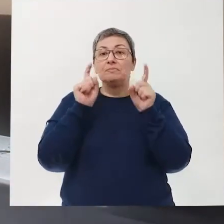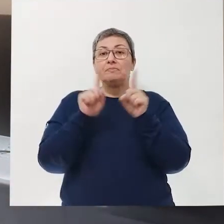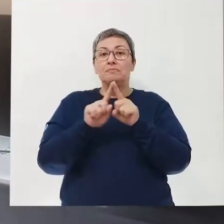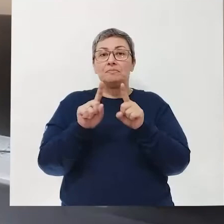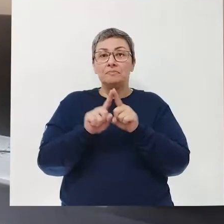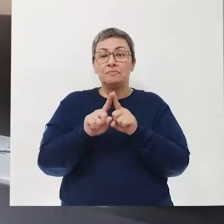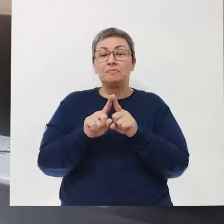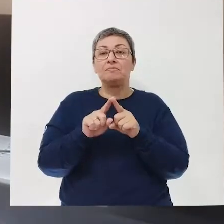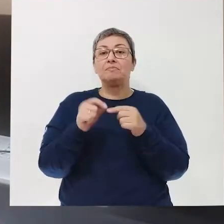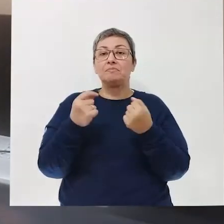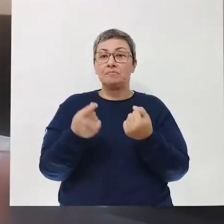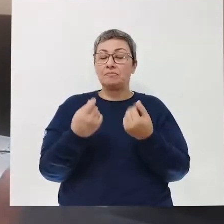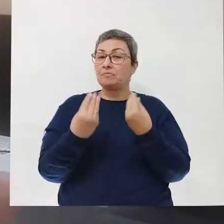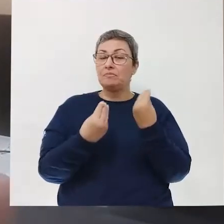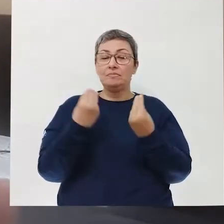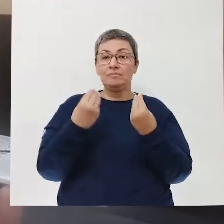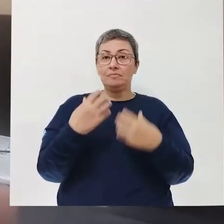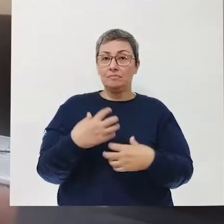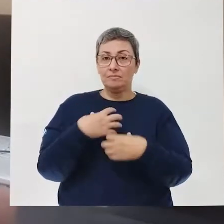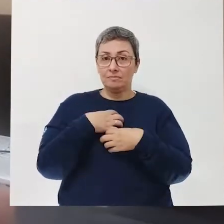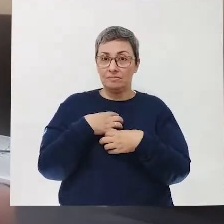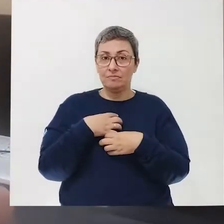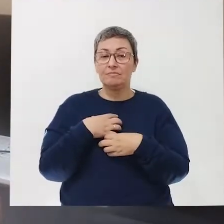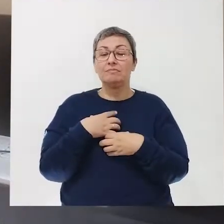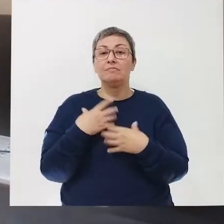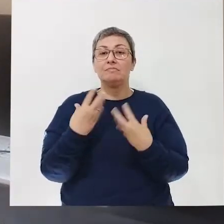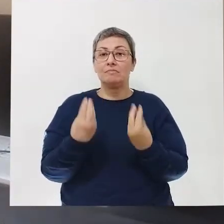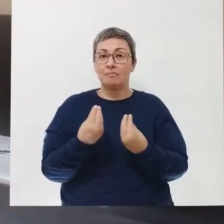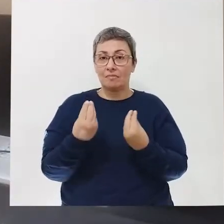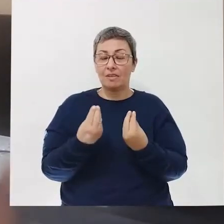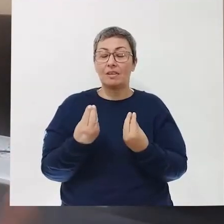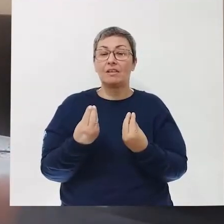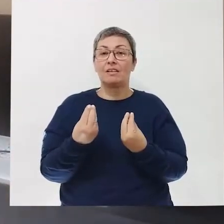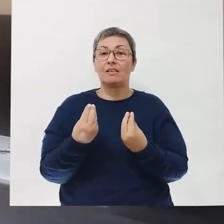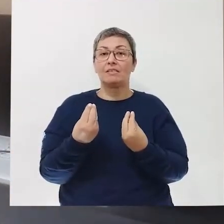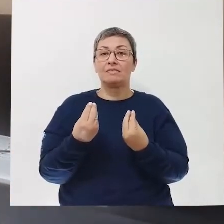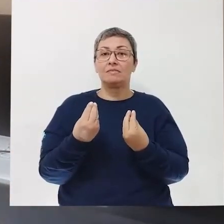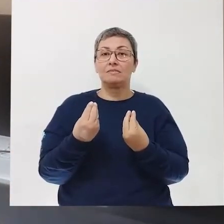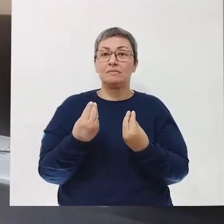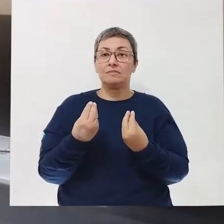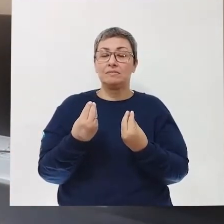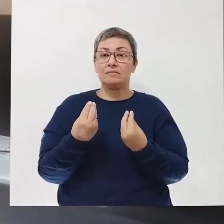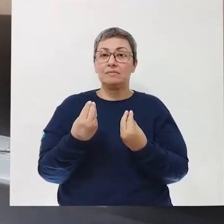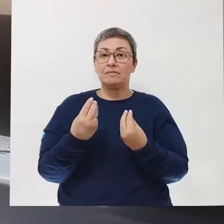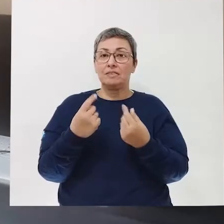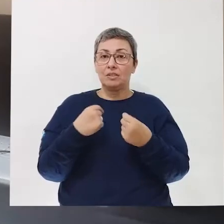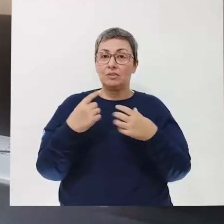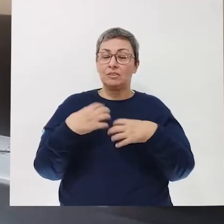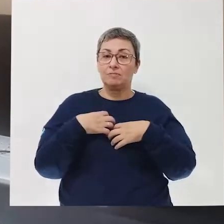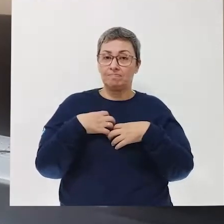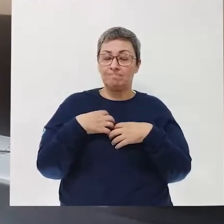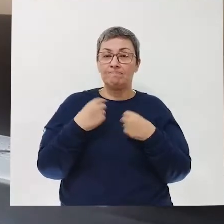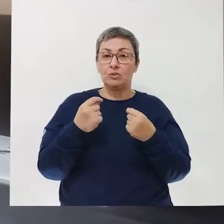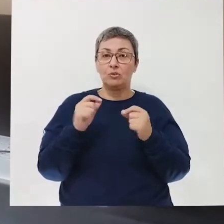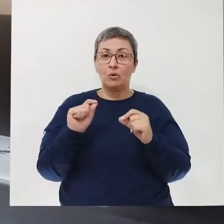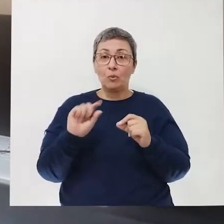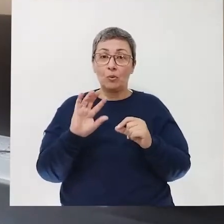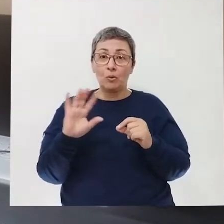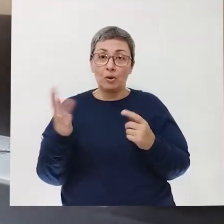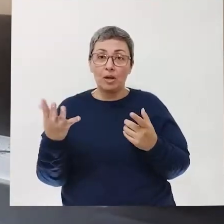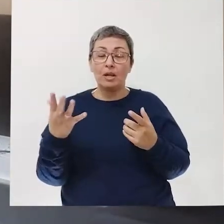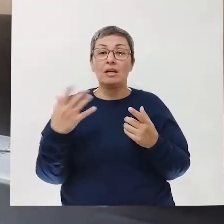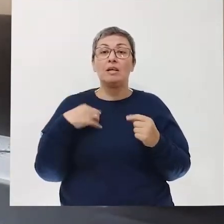né? E como é que você se sente com essa com essa situação tá?